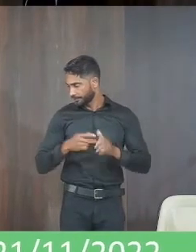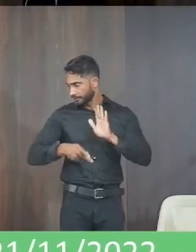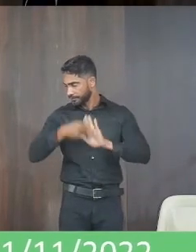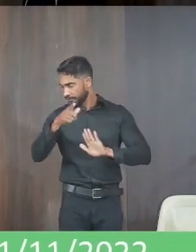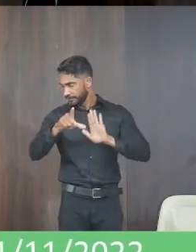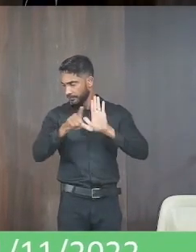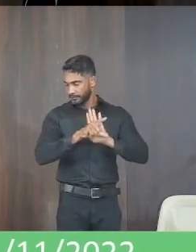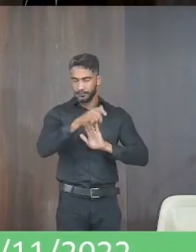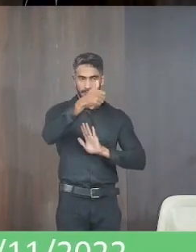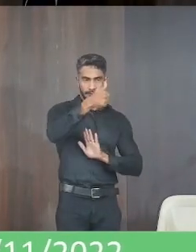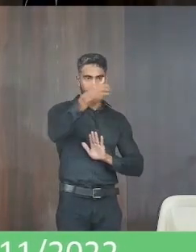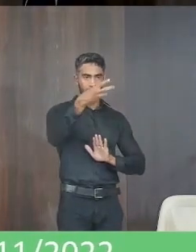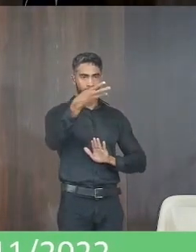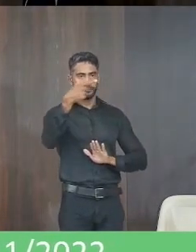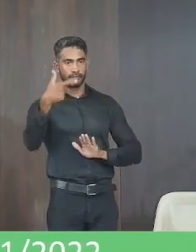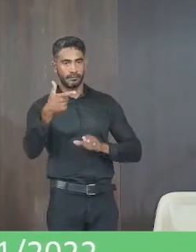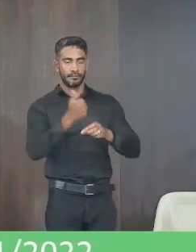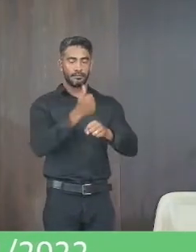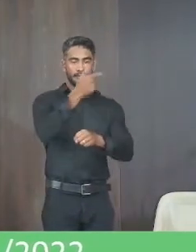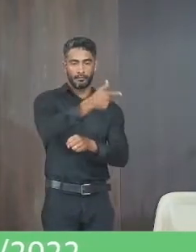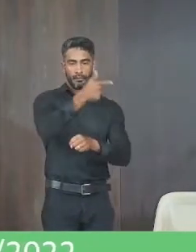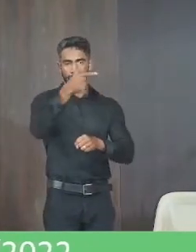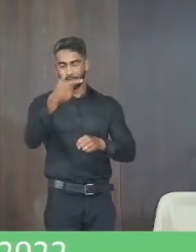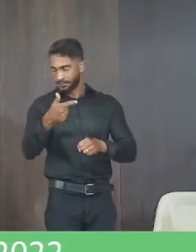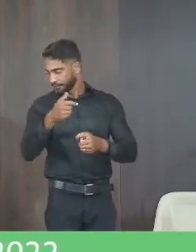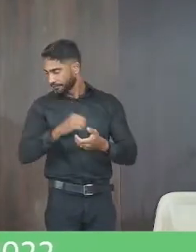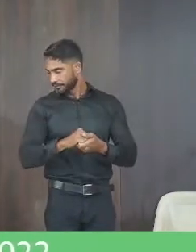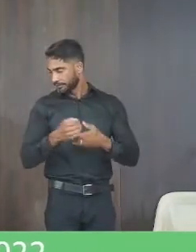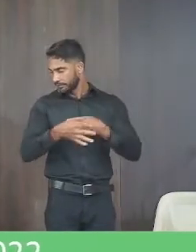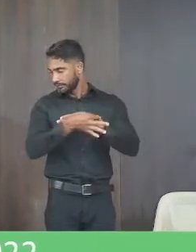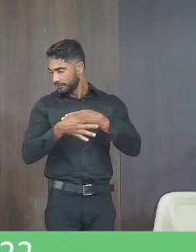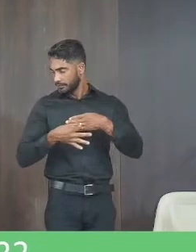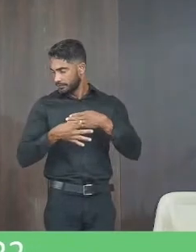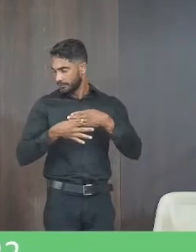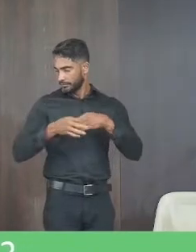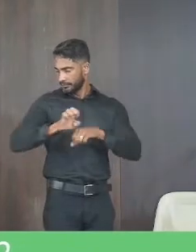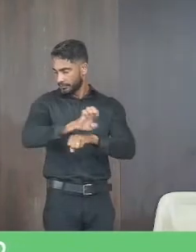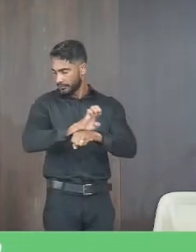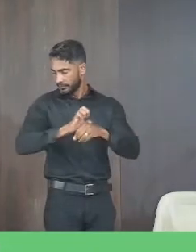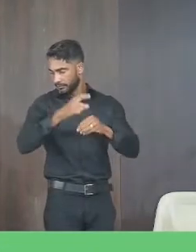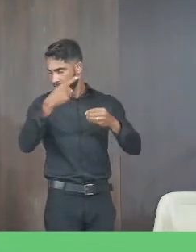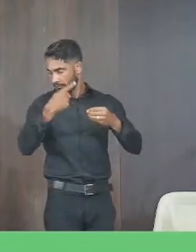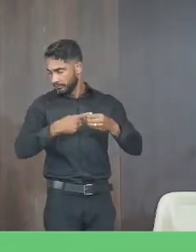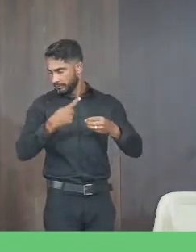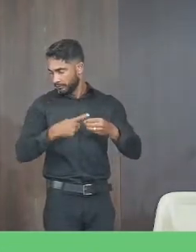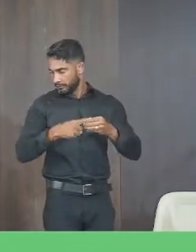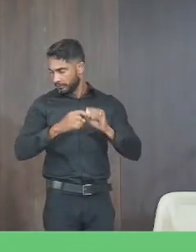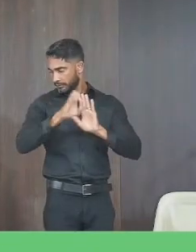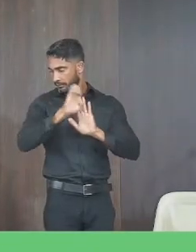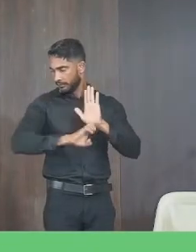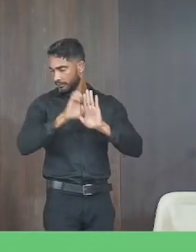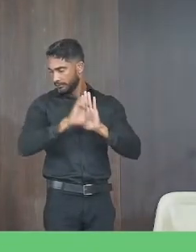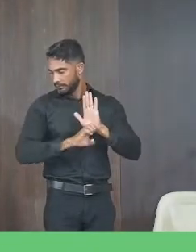Projeto de Lei 132-2022 Autoria Poder Executivo Municipal Ementa Dispõe sob